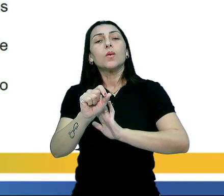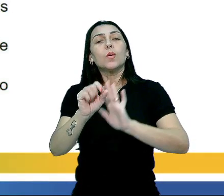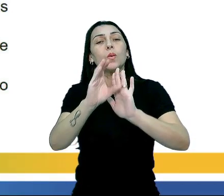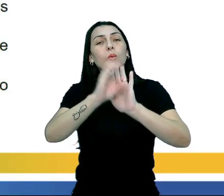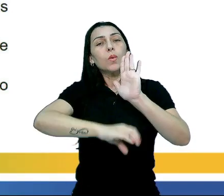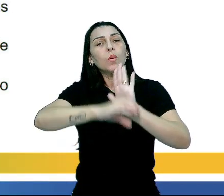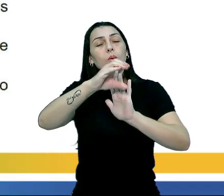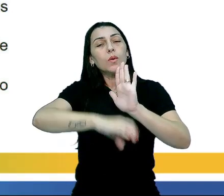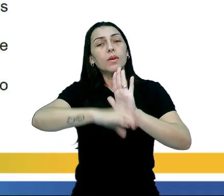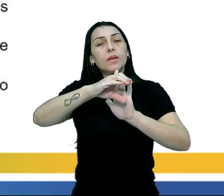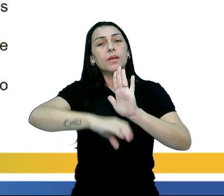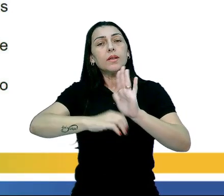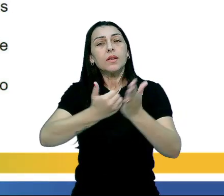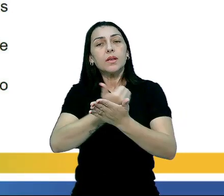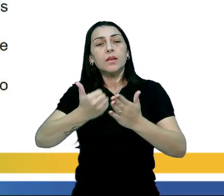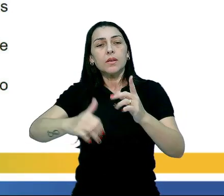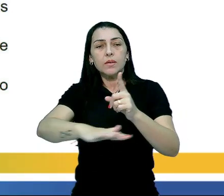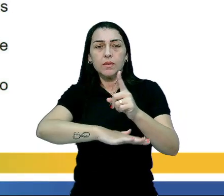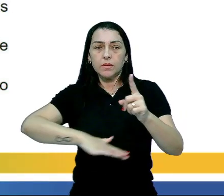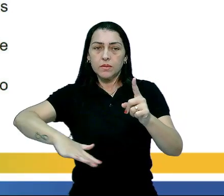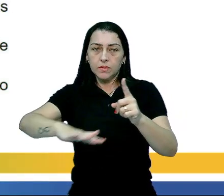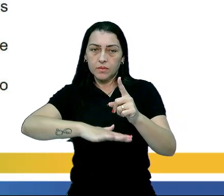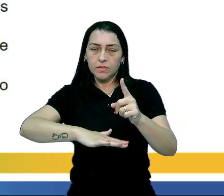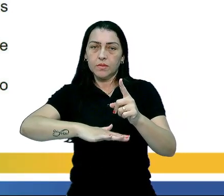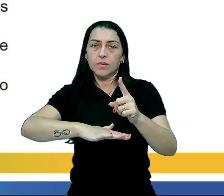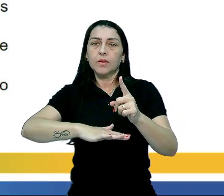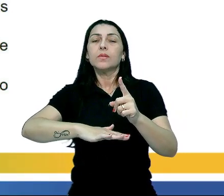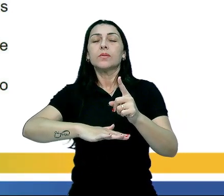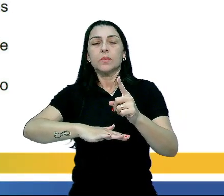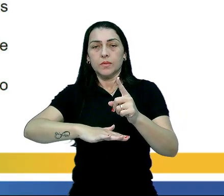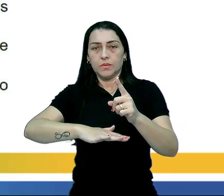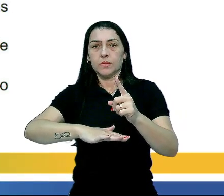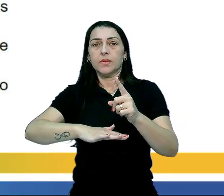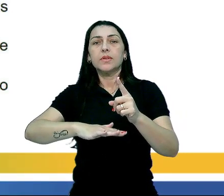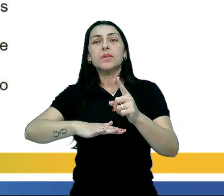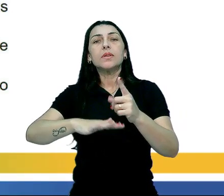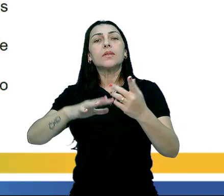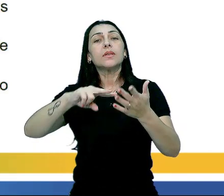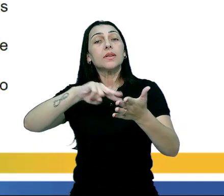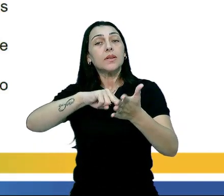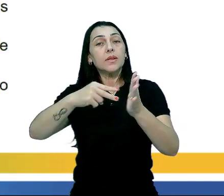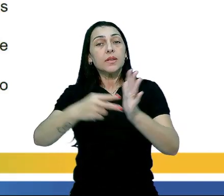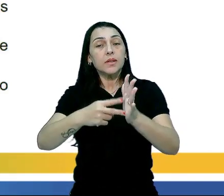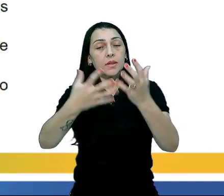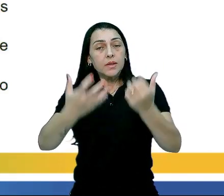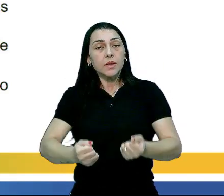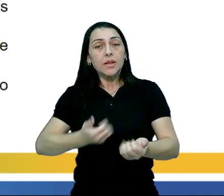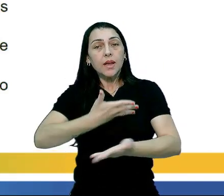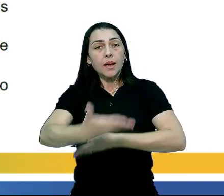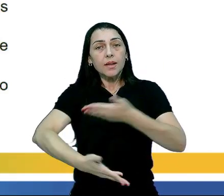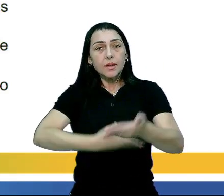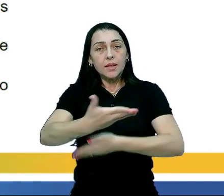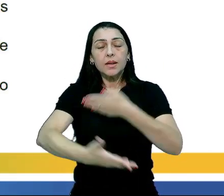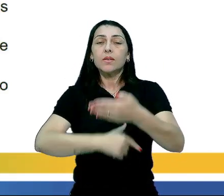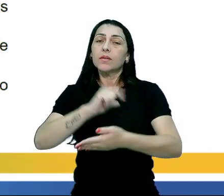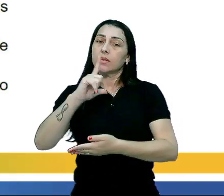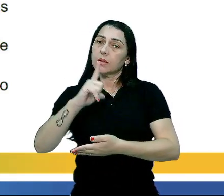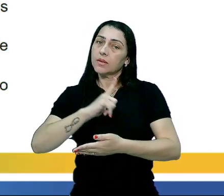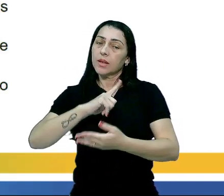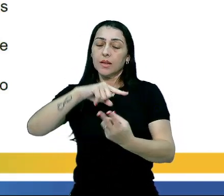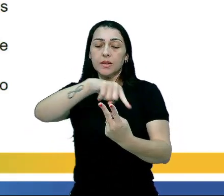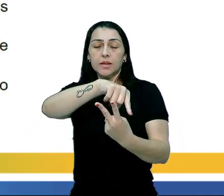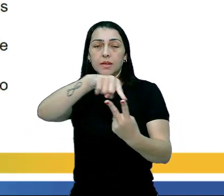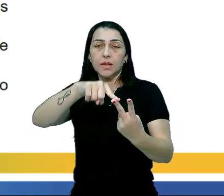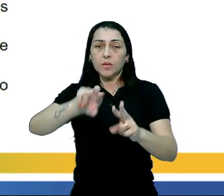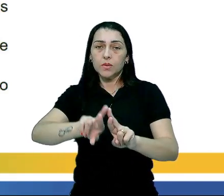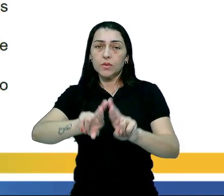conceito de ação social. A conduta humana dotada de significado e a interação que existe entre